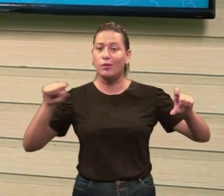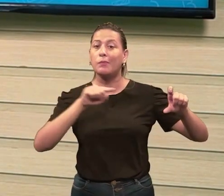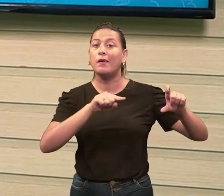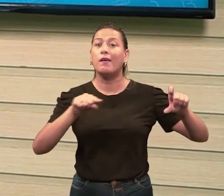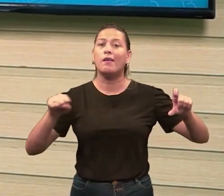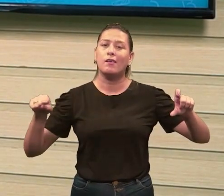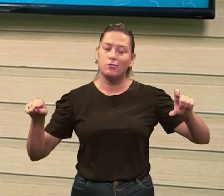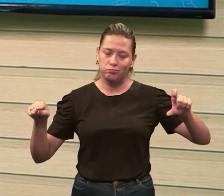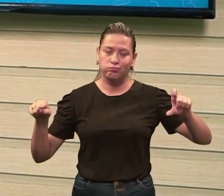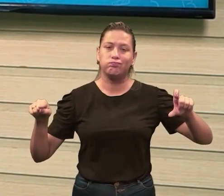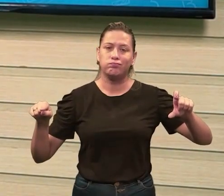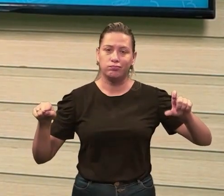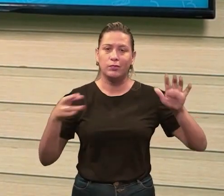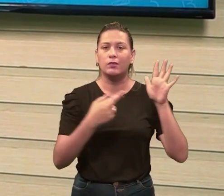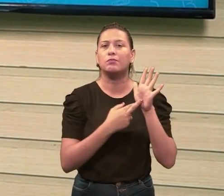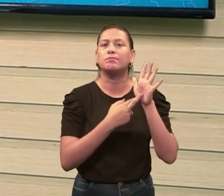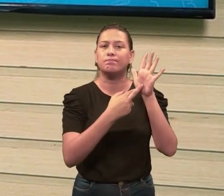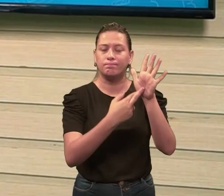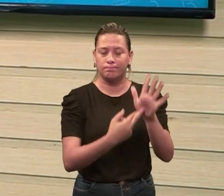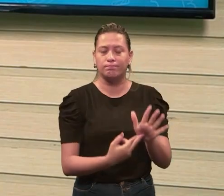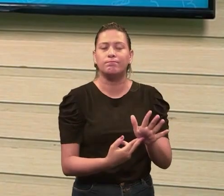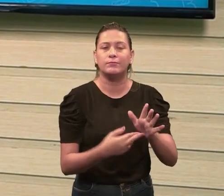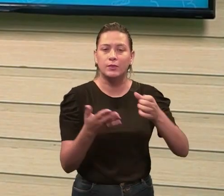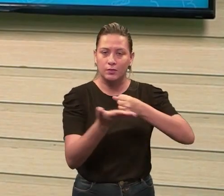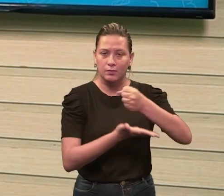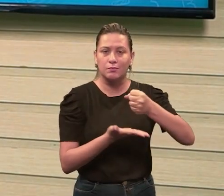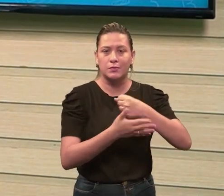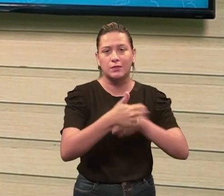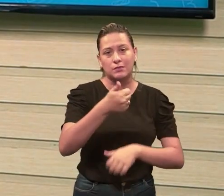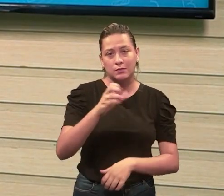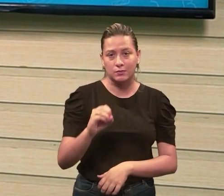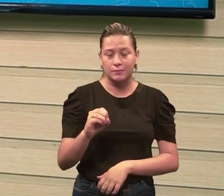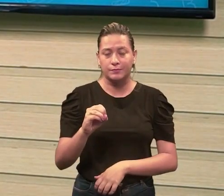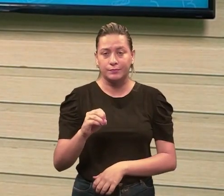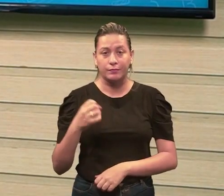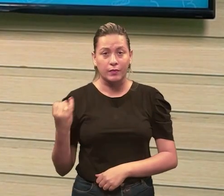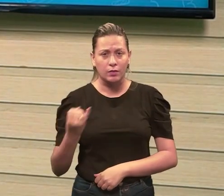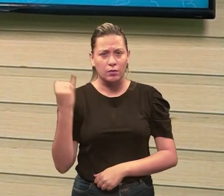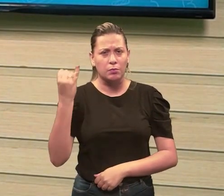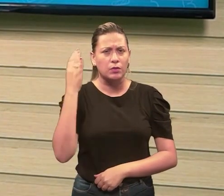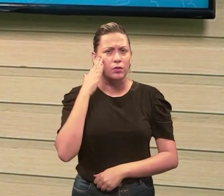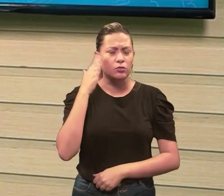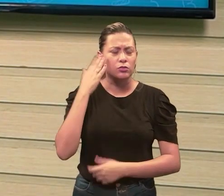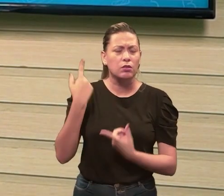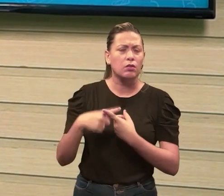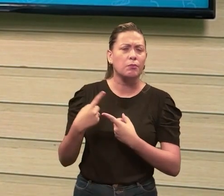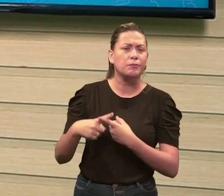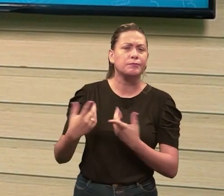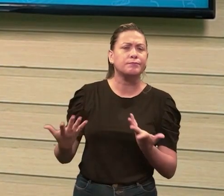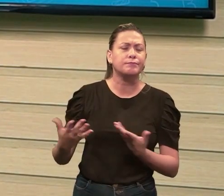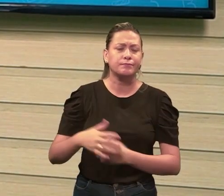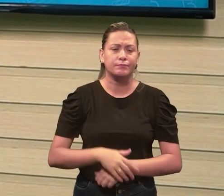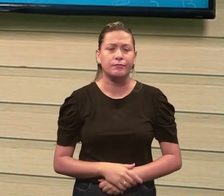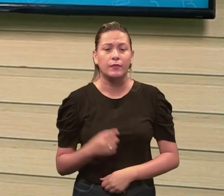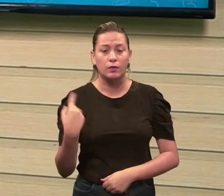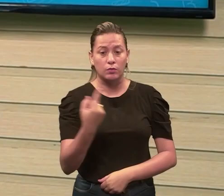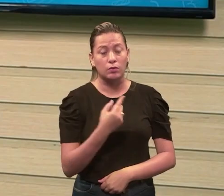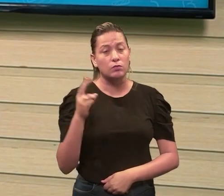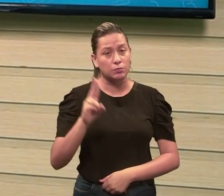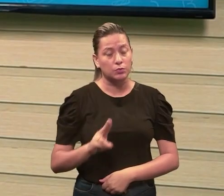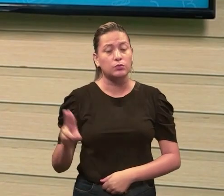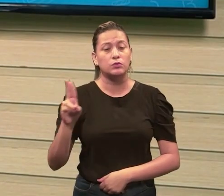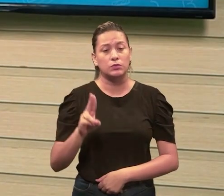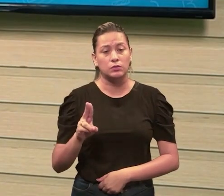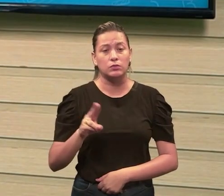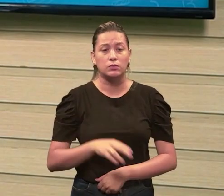consigo representar na base 10. Isso é importante a gente entender, porque a gente vai utilizar ela